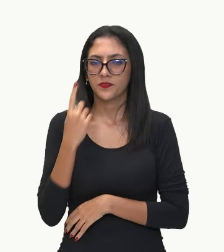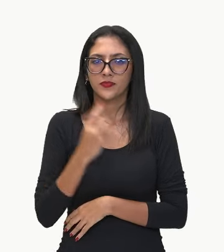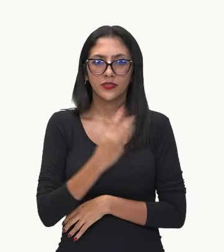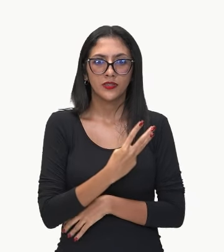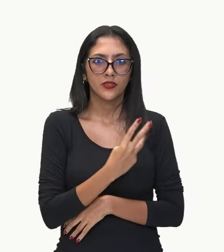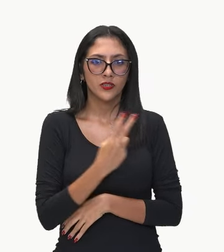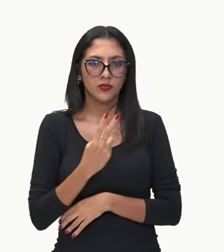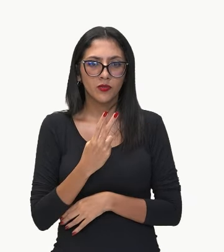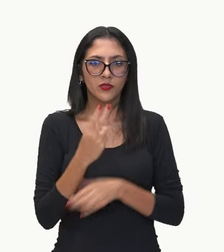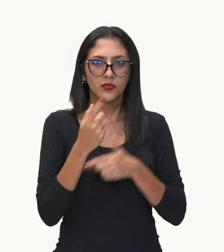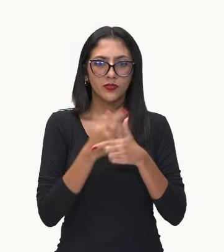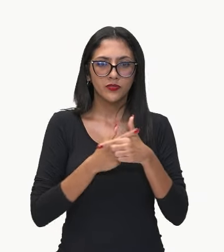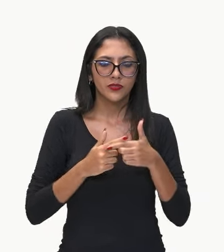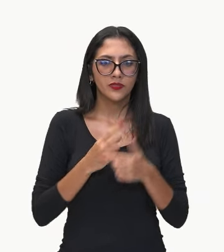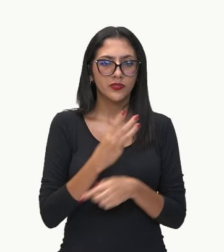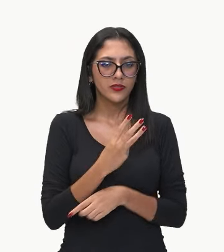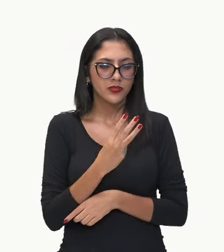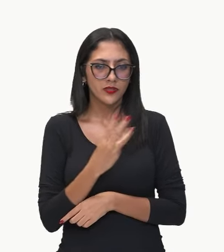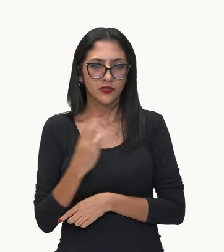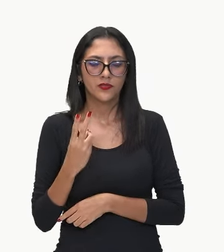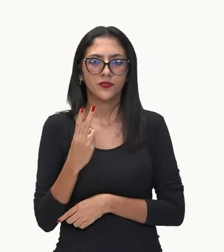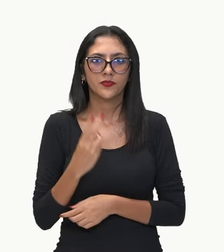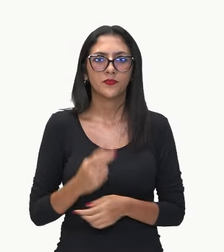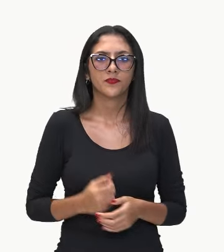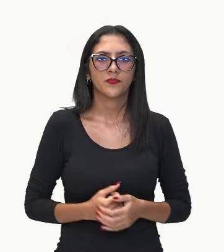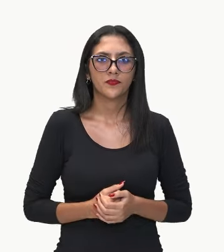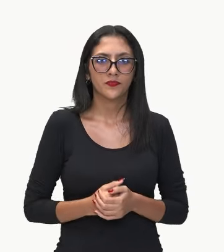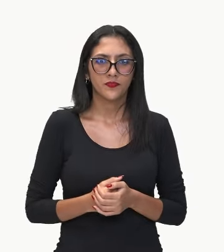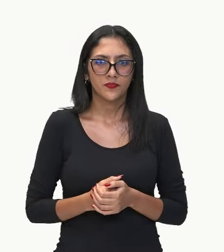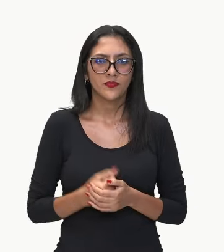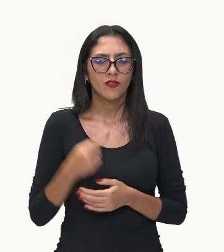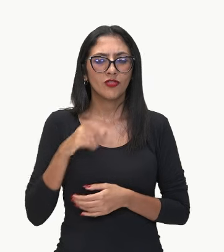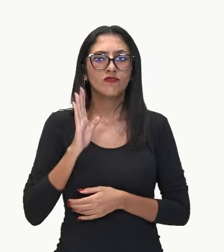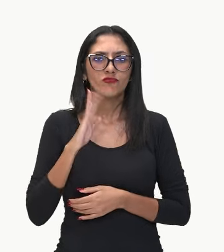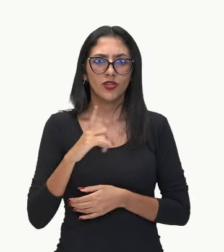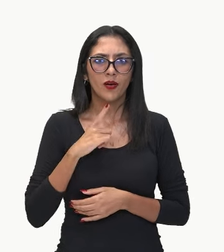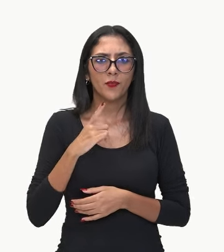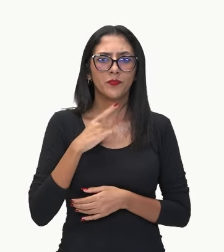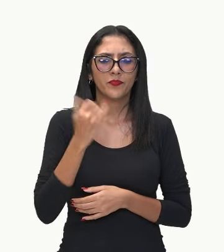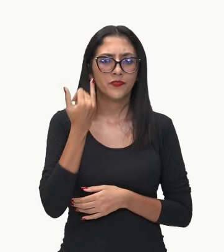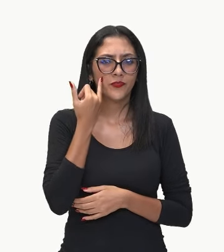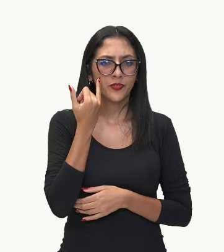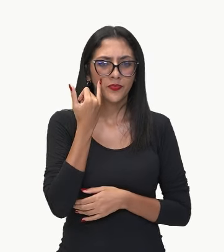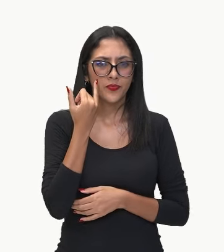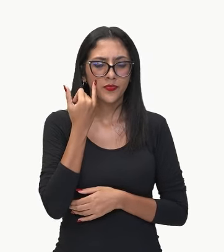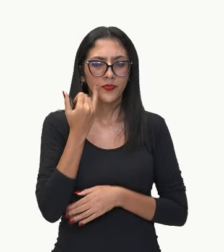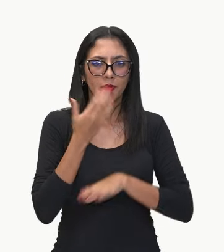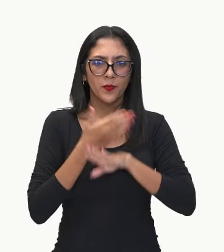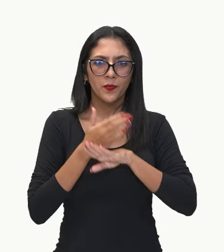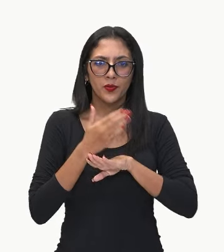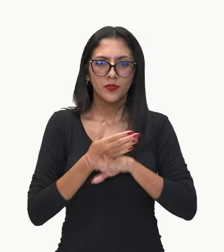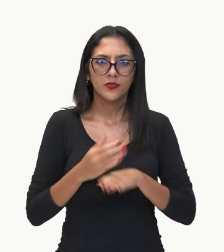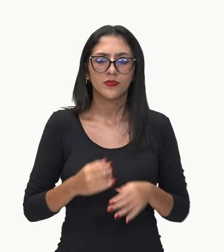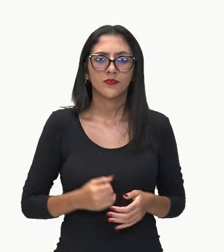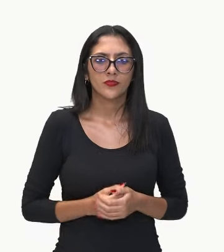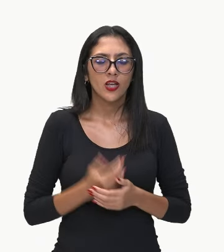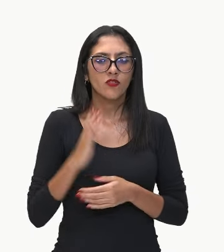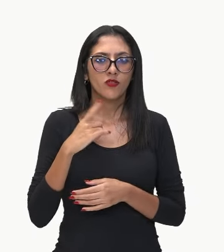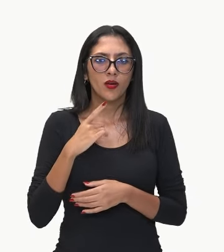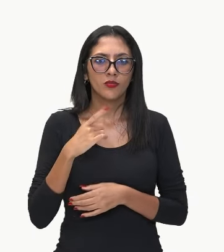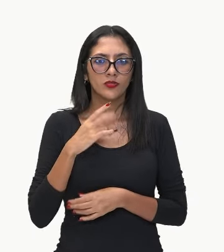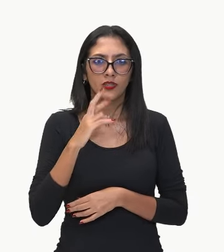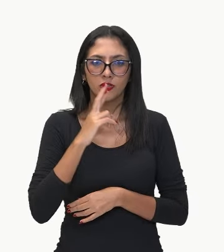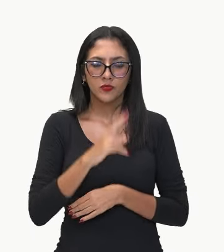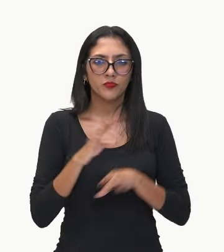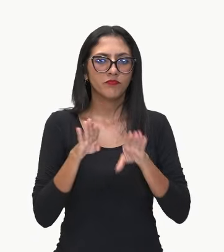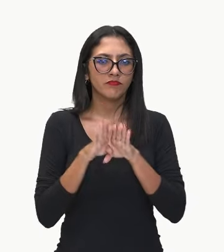Vai Exatamente, 32. Pronto. Você já reconheceu a questão. E seguramente você chegou aí